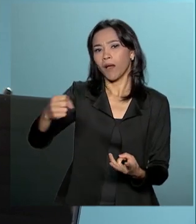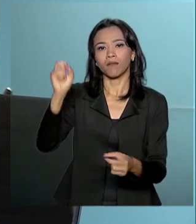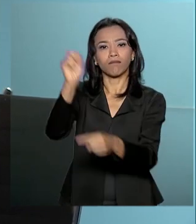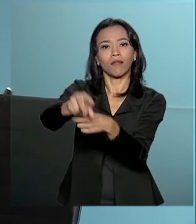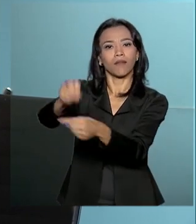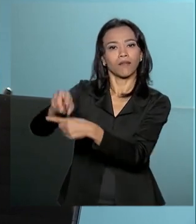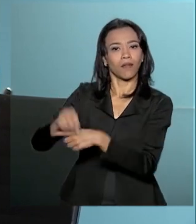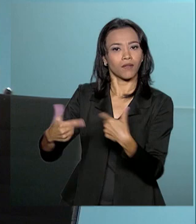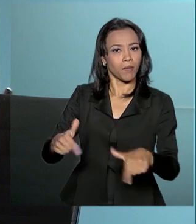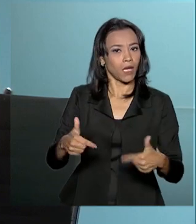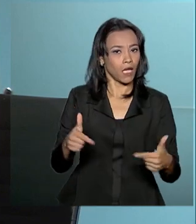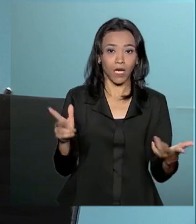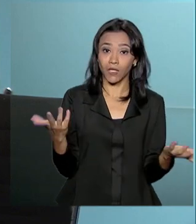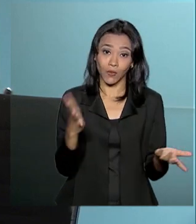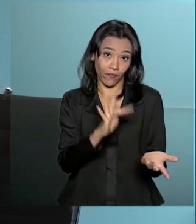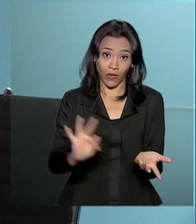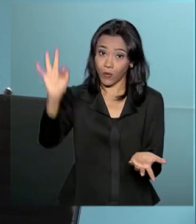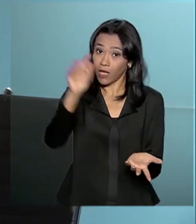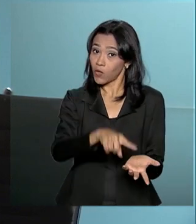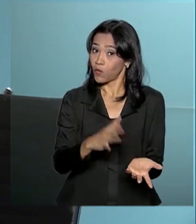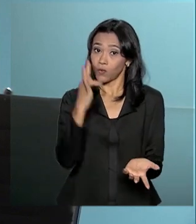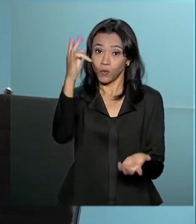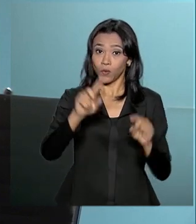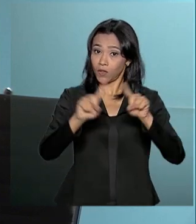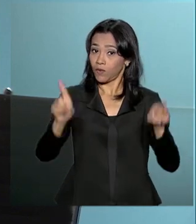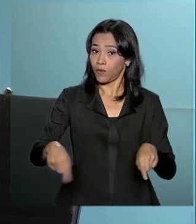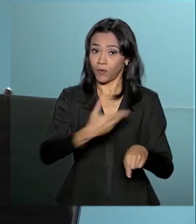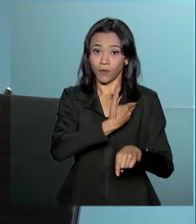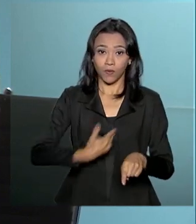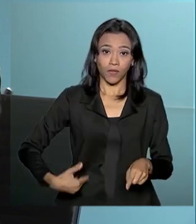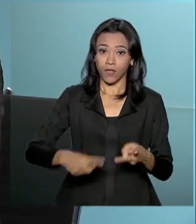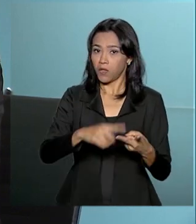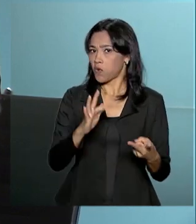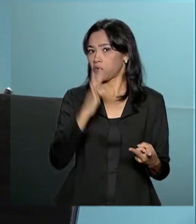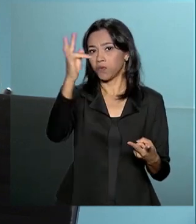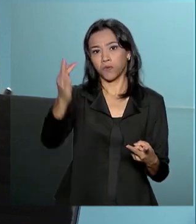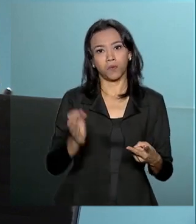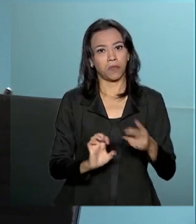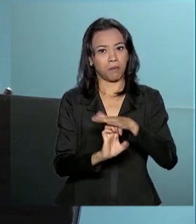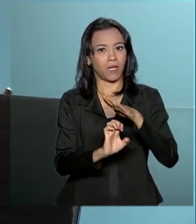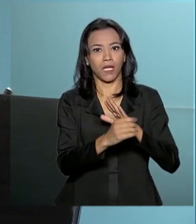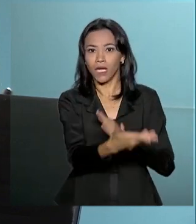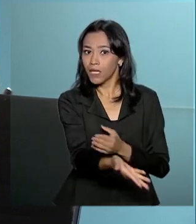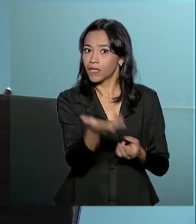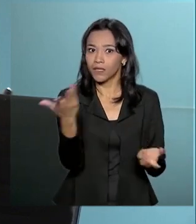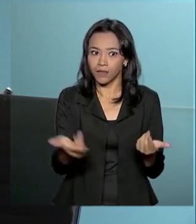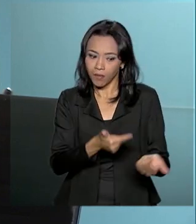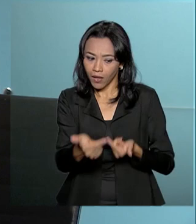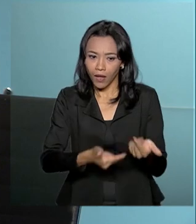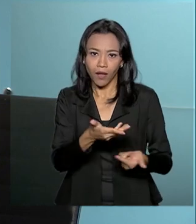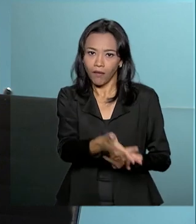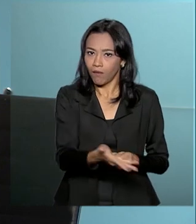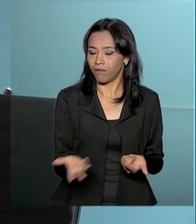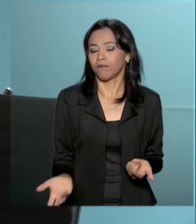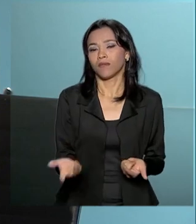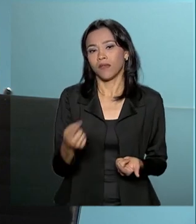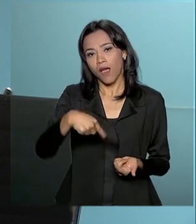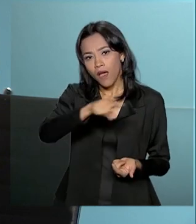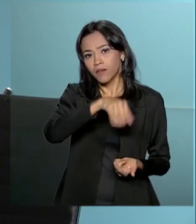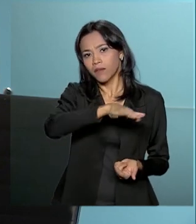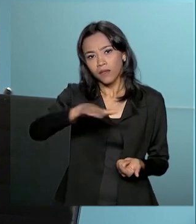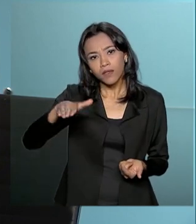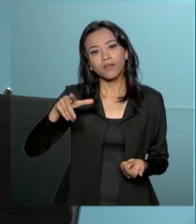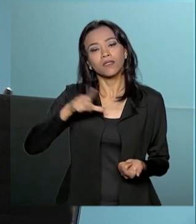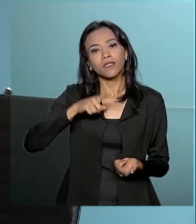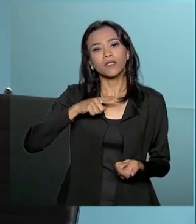faculdades. vão ser os futuros servidores públicos, os futuros empresários, os futuros trabalhadores de empresa, e se essas crianças estiverem